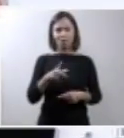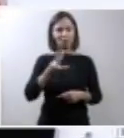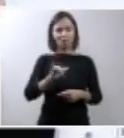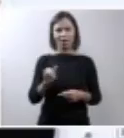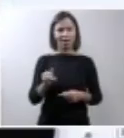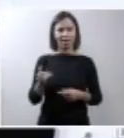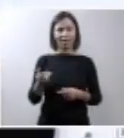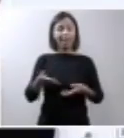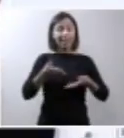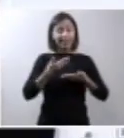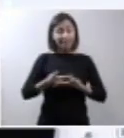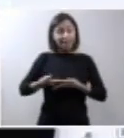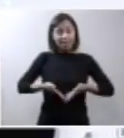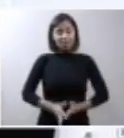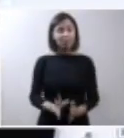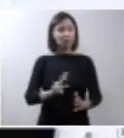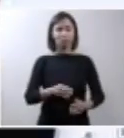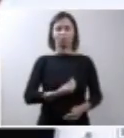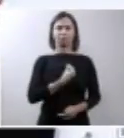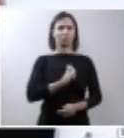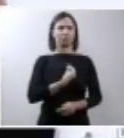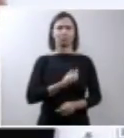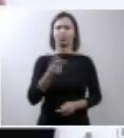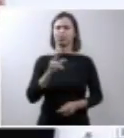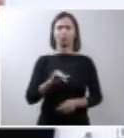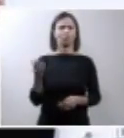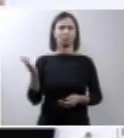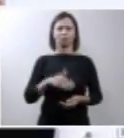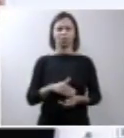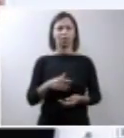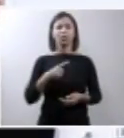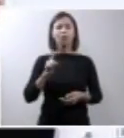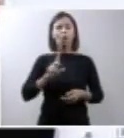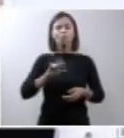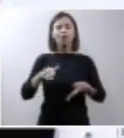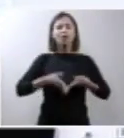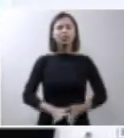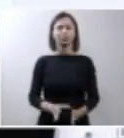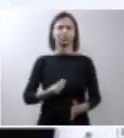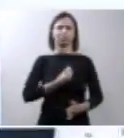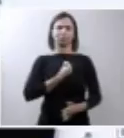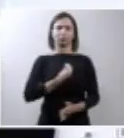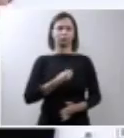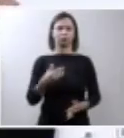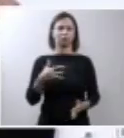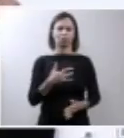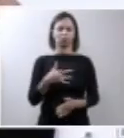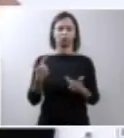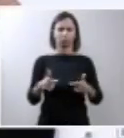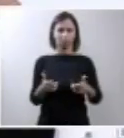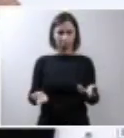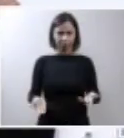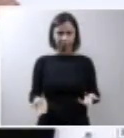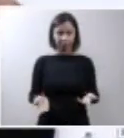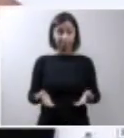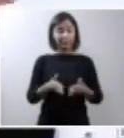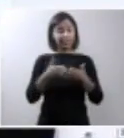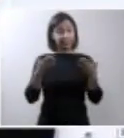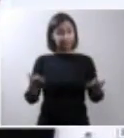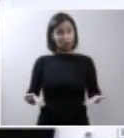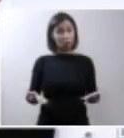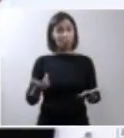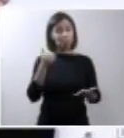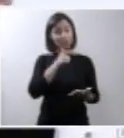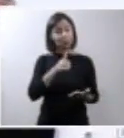virá. Essa certeza de que ele não virá é que faz com que